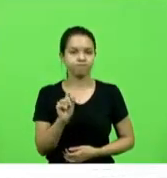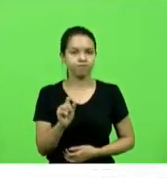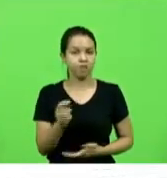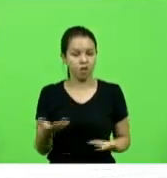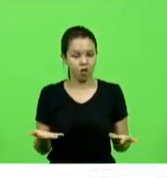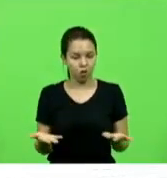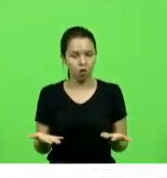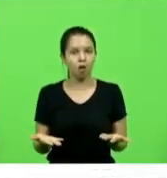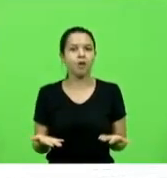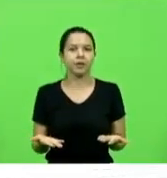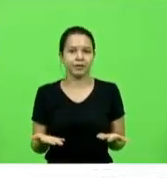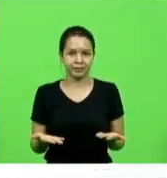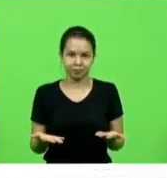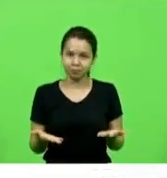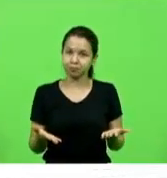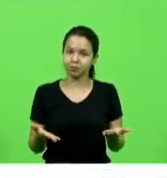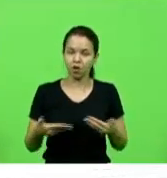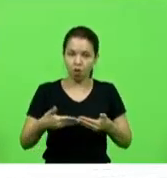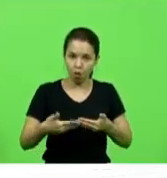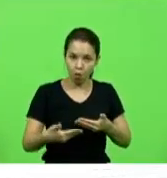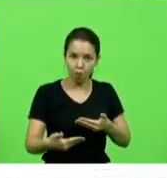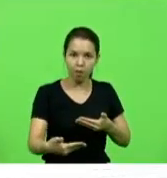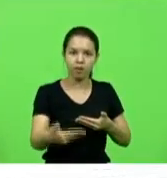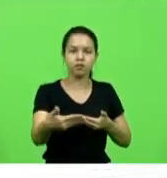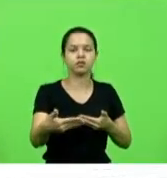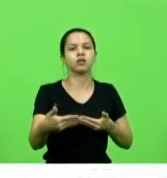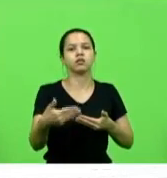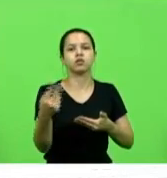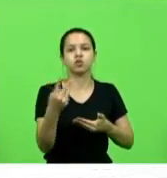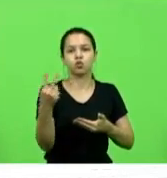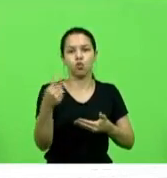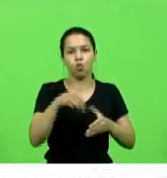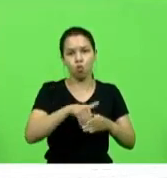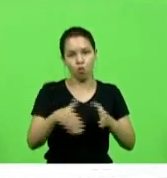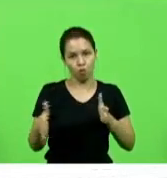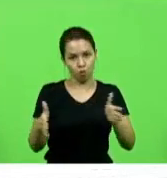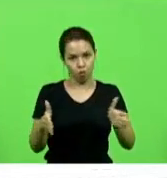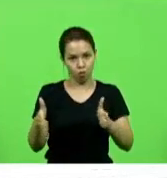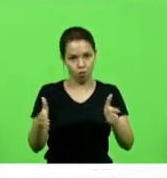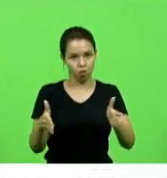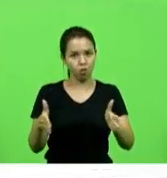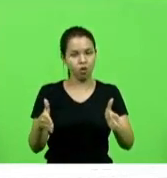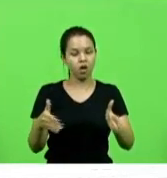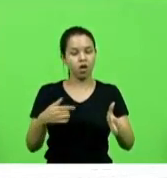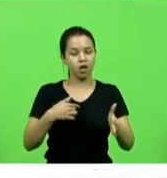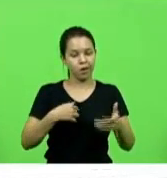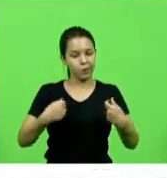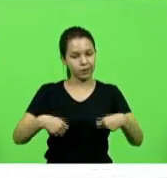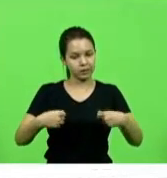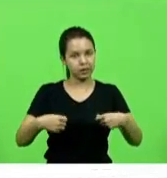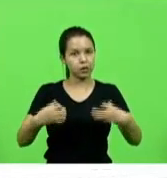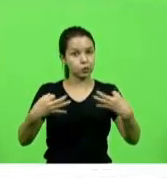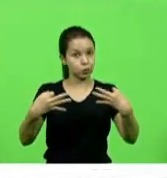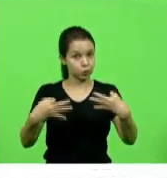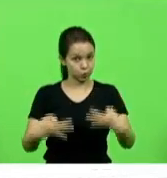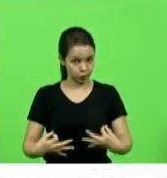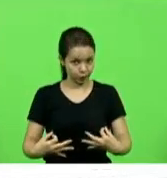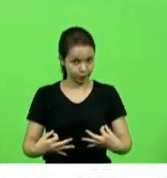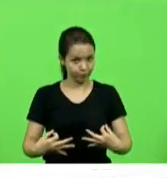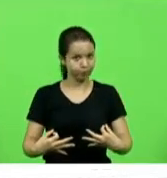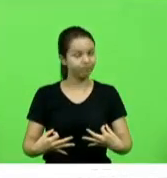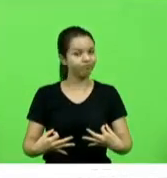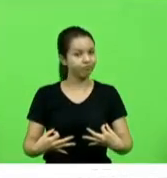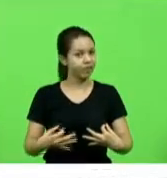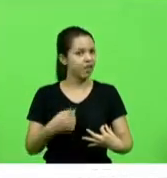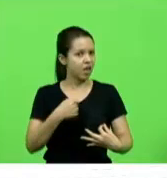segundo bienio eu eu tenho que ser justo e se tem uma coisa que eu não sou é ingrato eu venho aqui